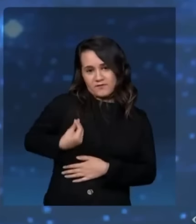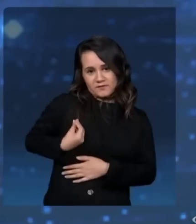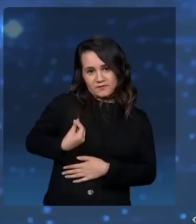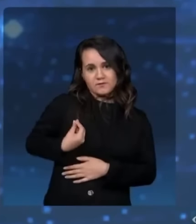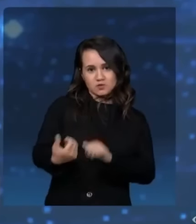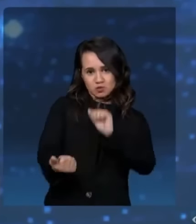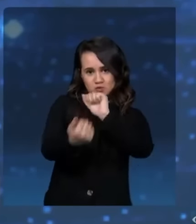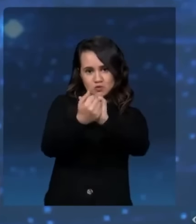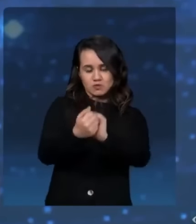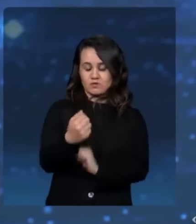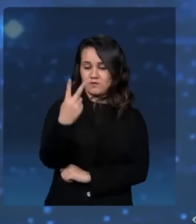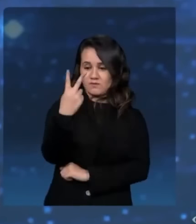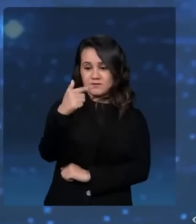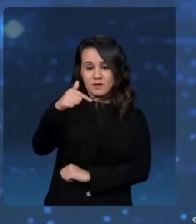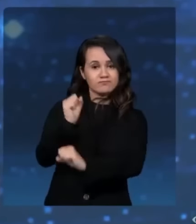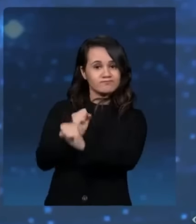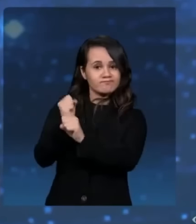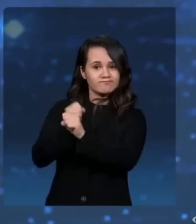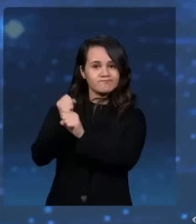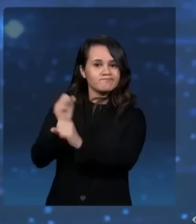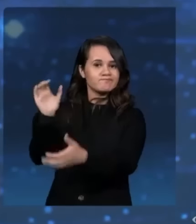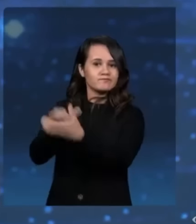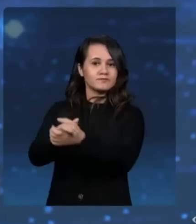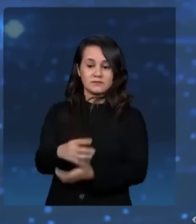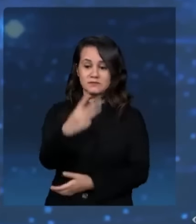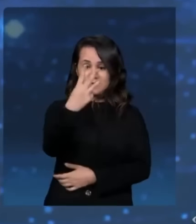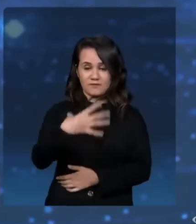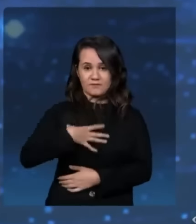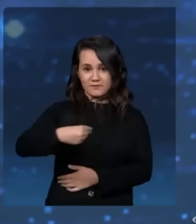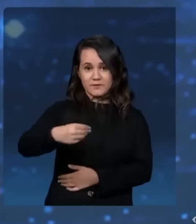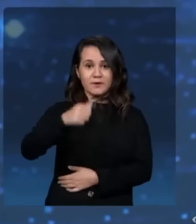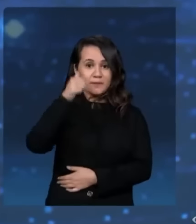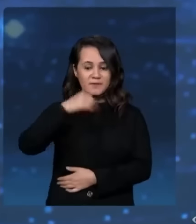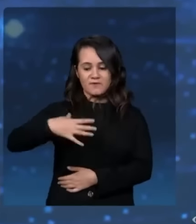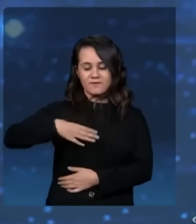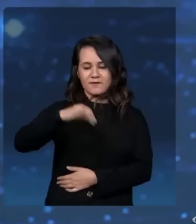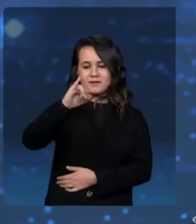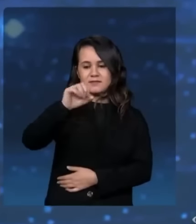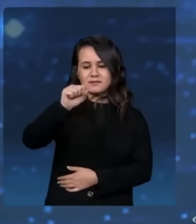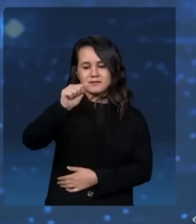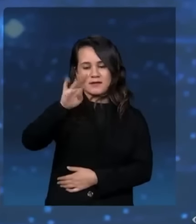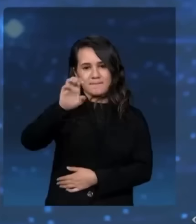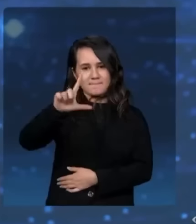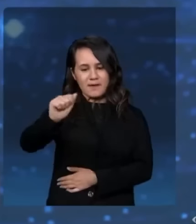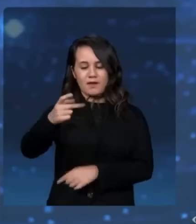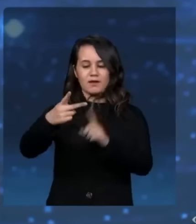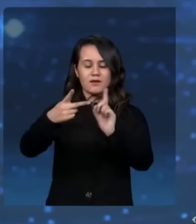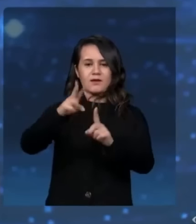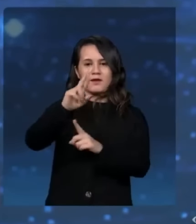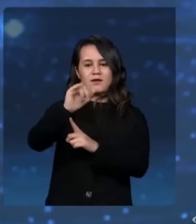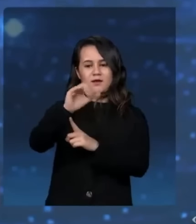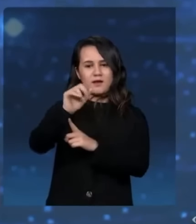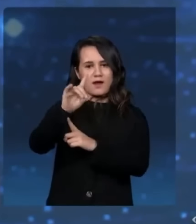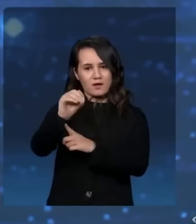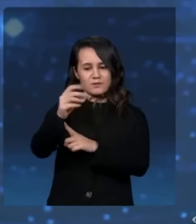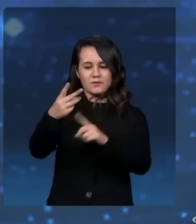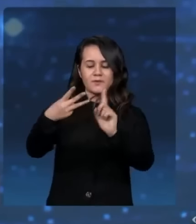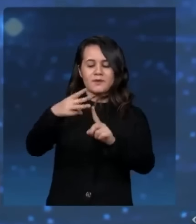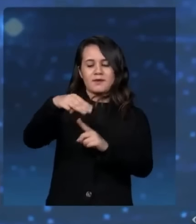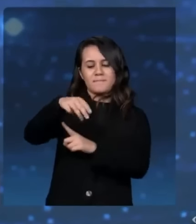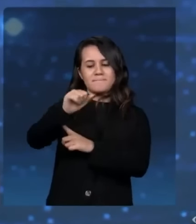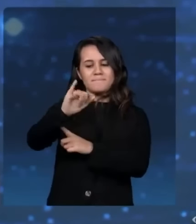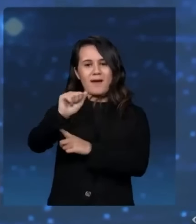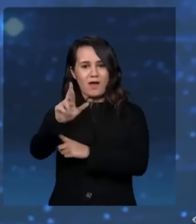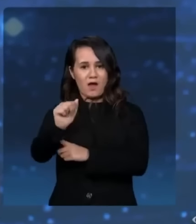Estamos juntos há 27 anos. Três filhos. Minha filha está aqui, Isabela, o Ricardinho, a Mayara. Sou